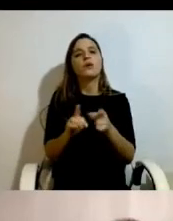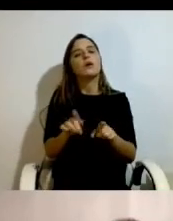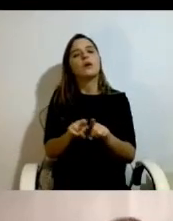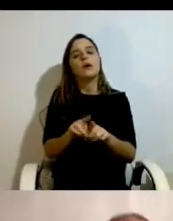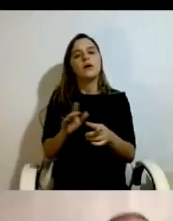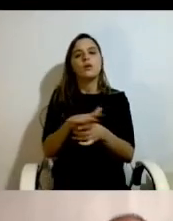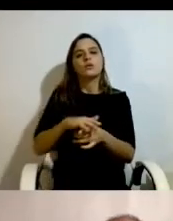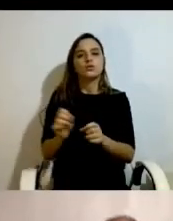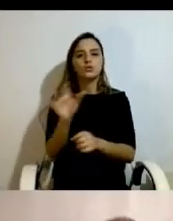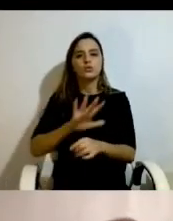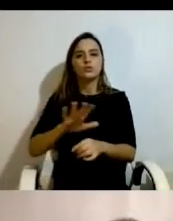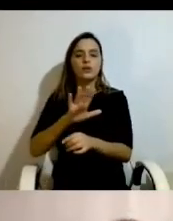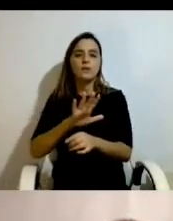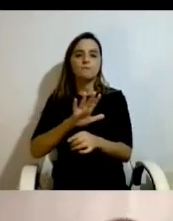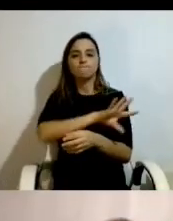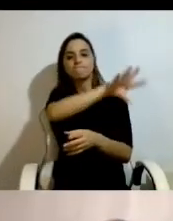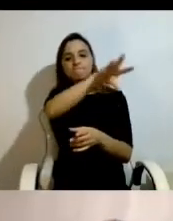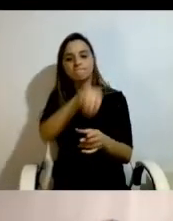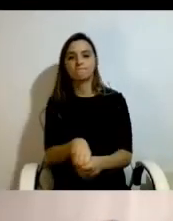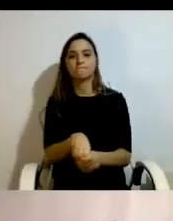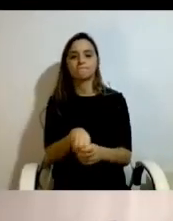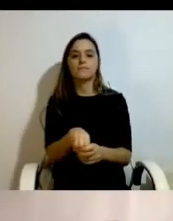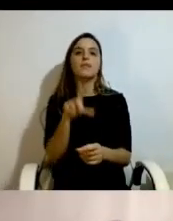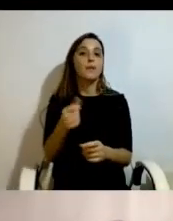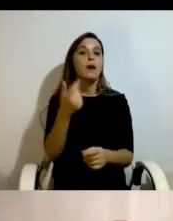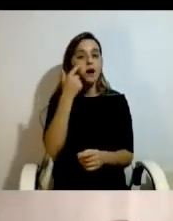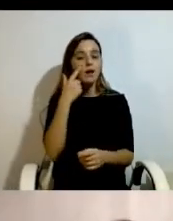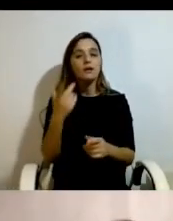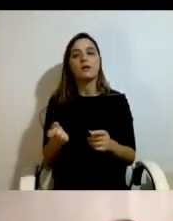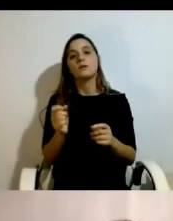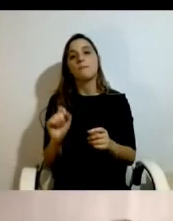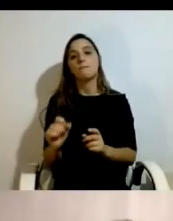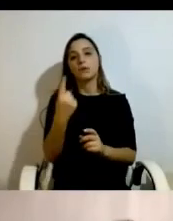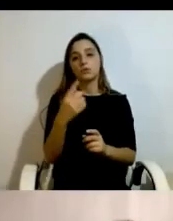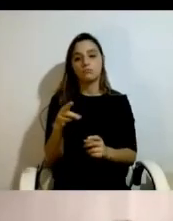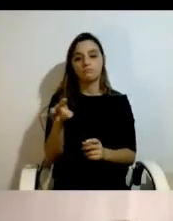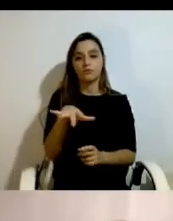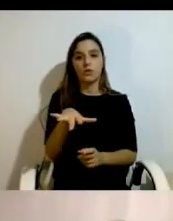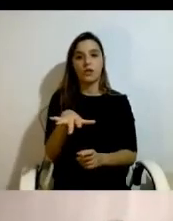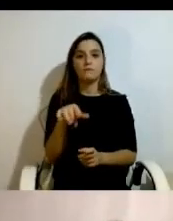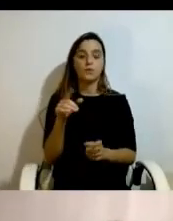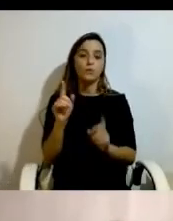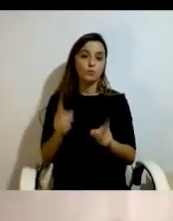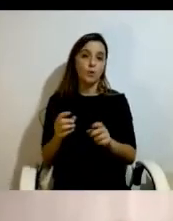nacional uma experiência também, ela, piloto, desenvolvida a nível local, com o início do MAVI,